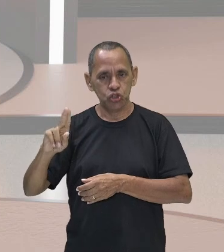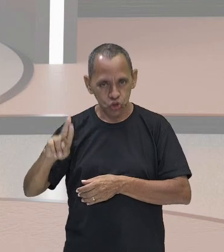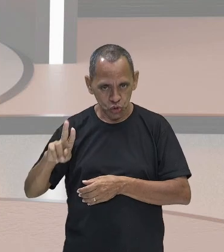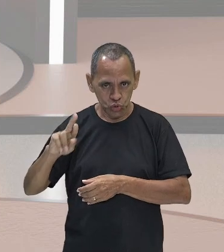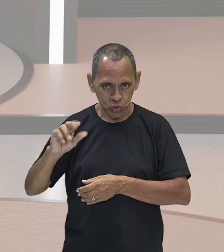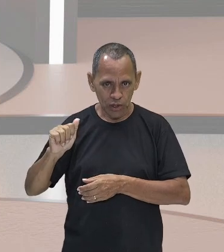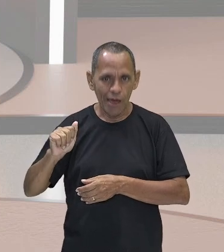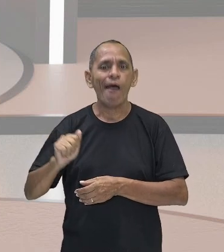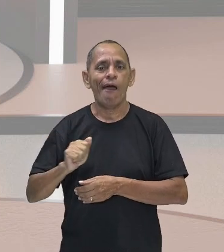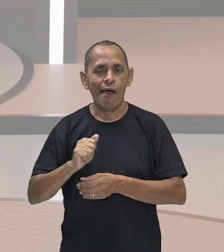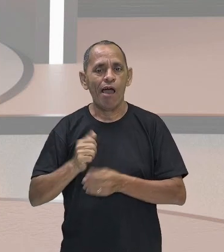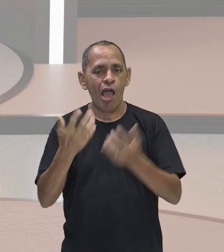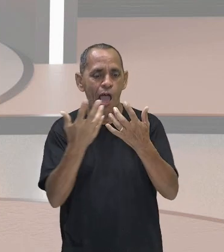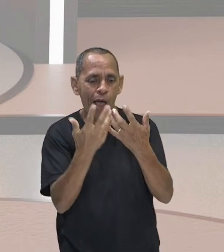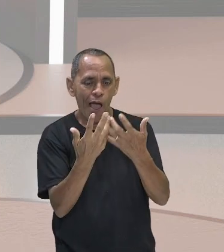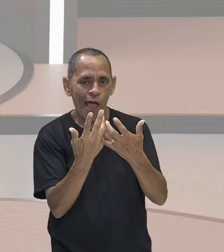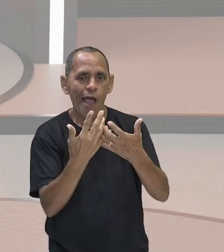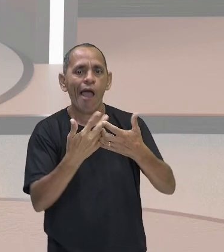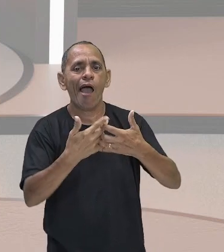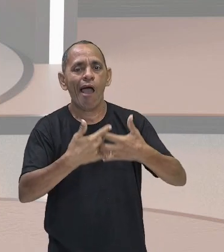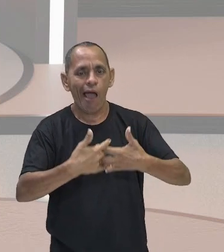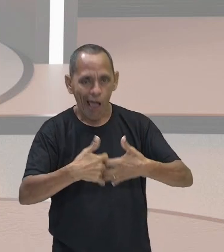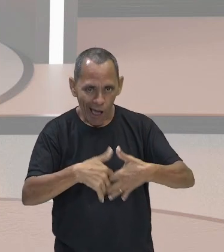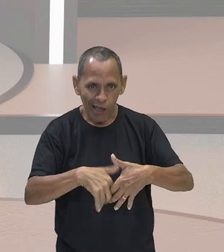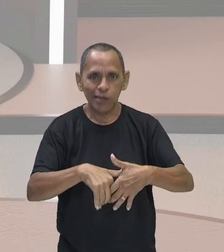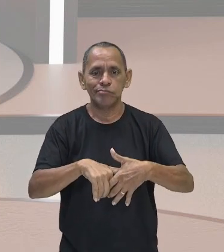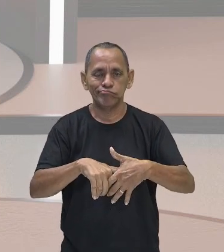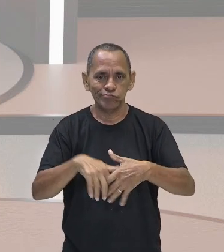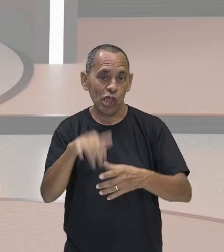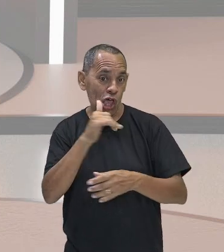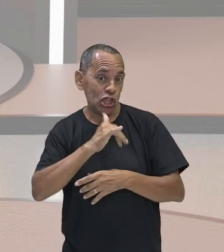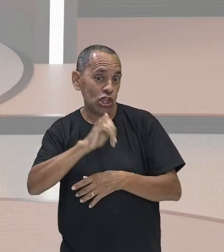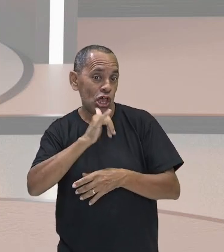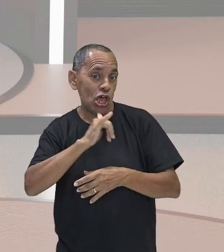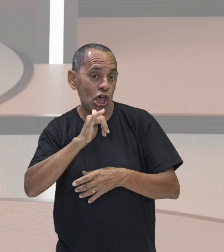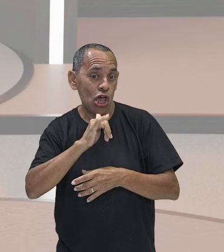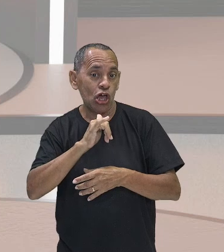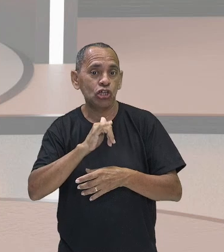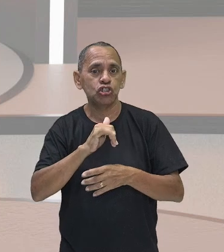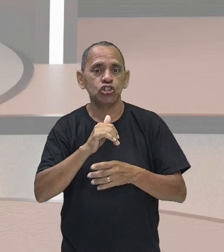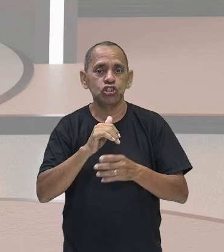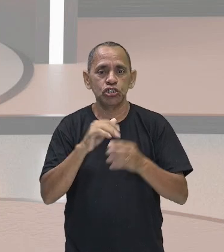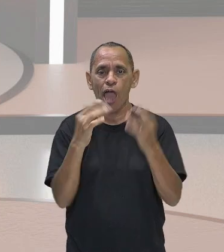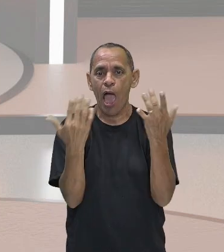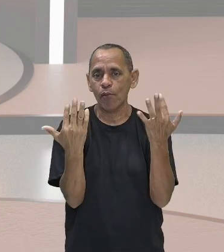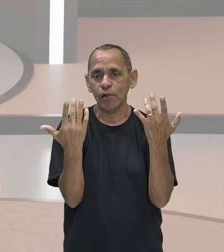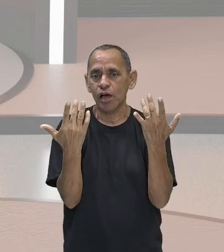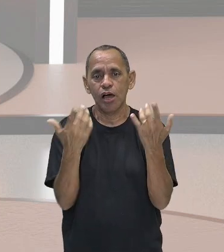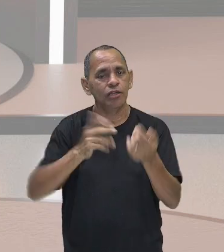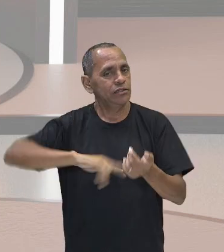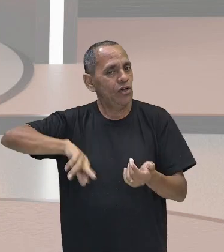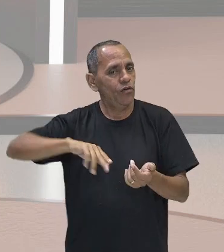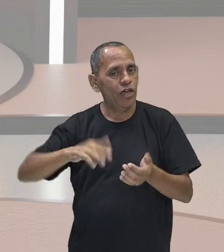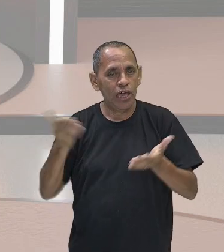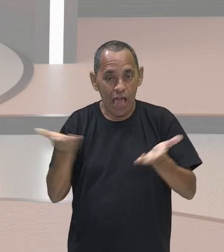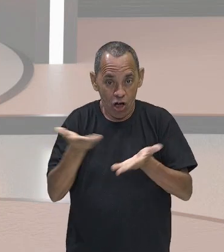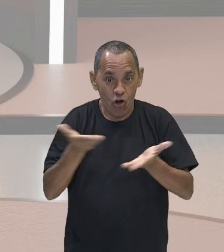coloca a máquina a vapor no lugar da energia, coloca a chamada máquina de manivela e várias